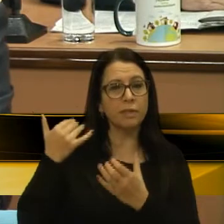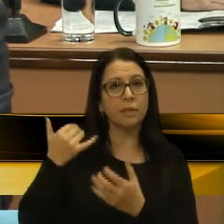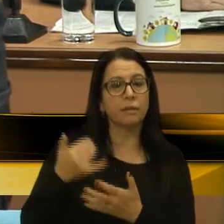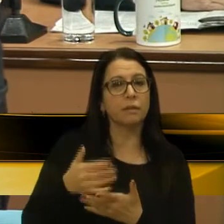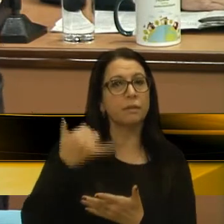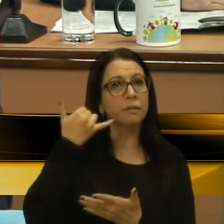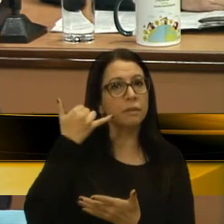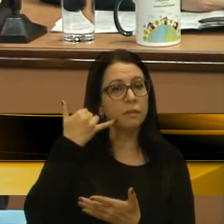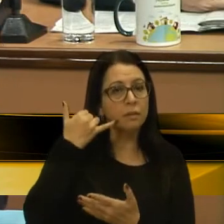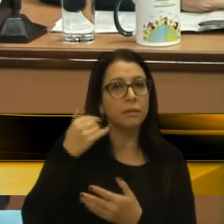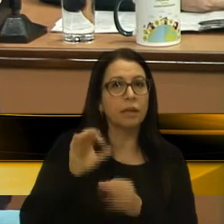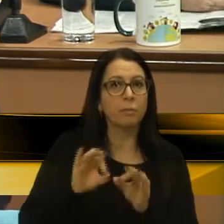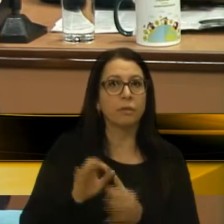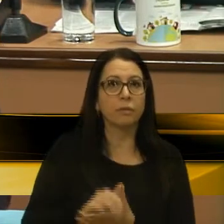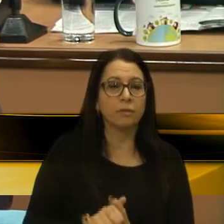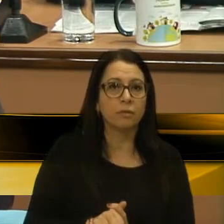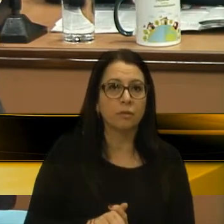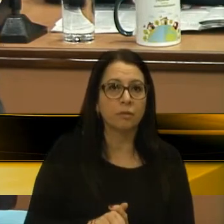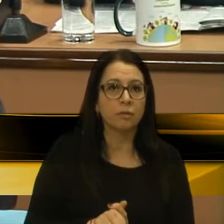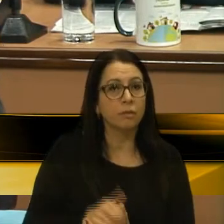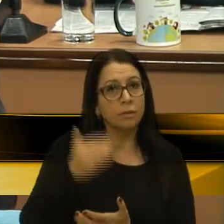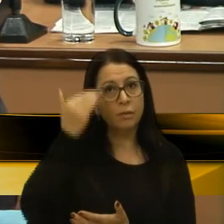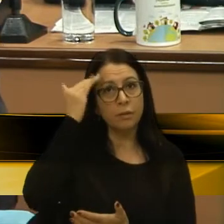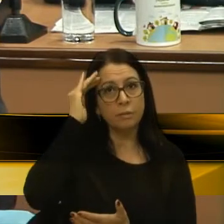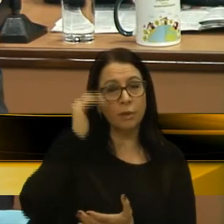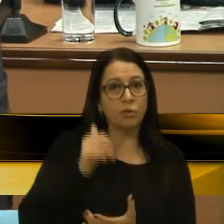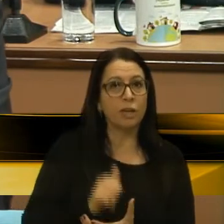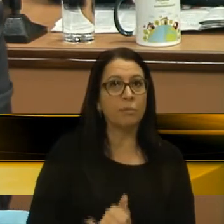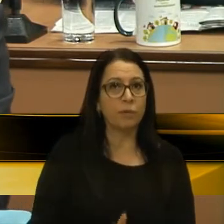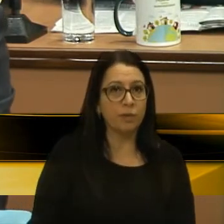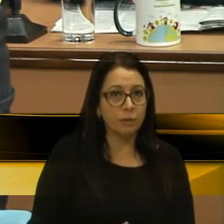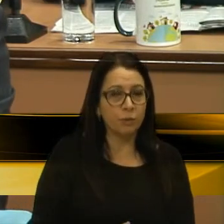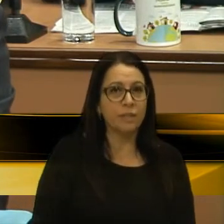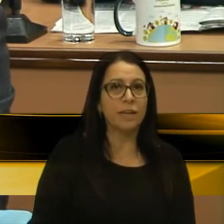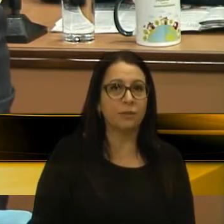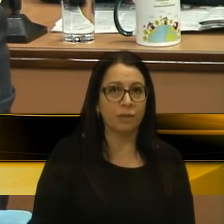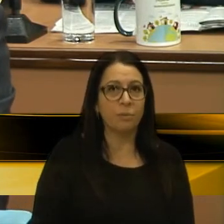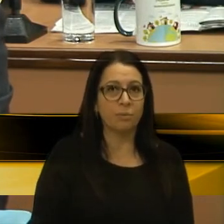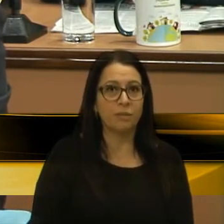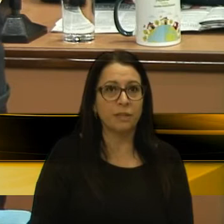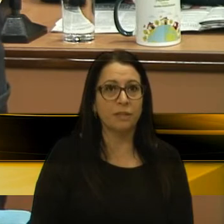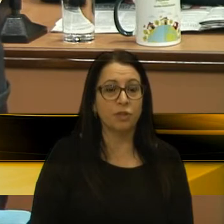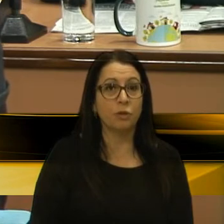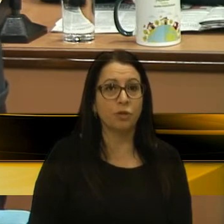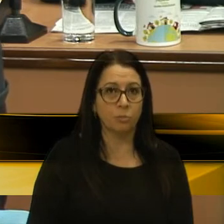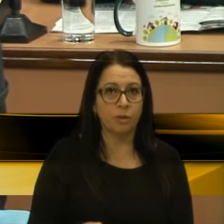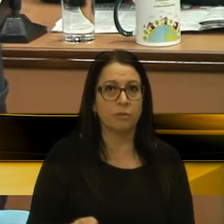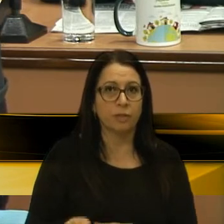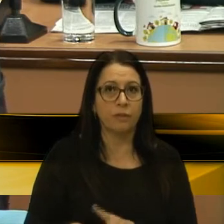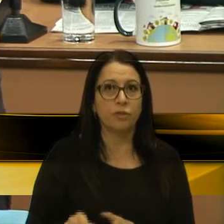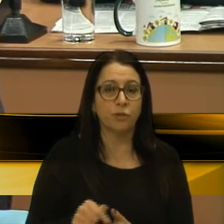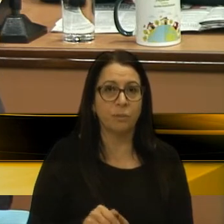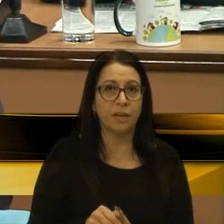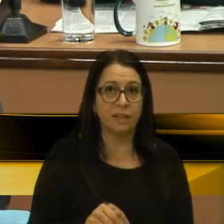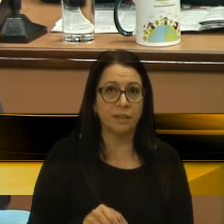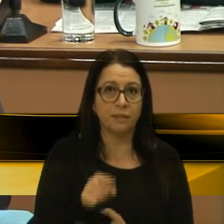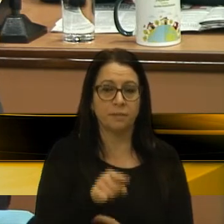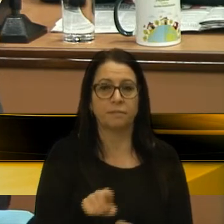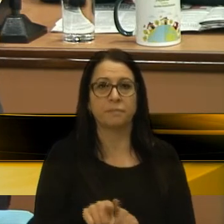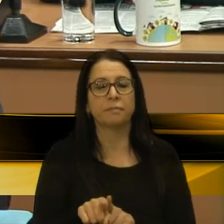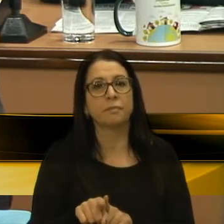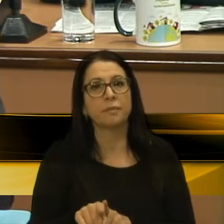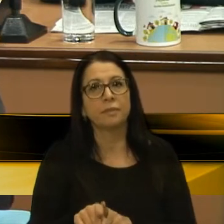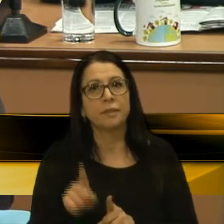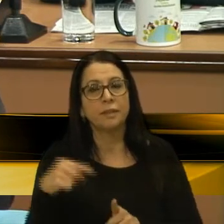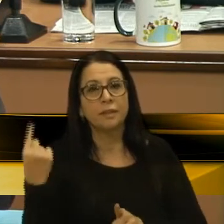elaboramos isso. Então, nós entendemos que, de maneira alguma, esta Casa Legislativa, até foi o meu pronunciamento aqui,